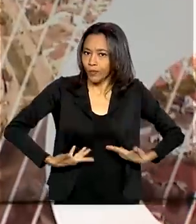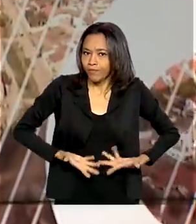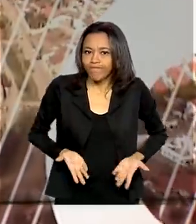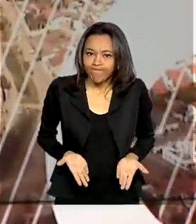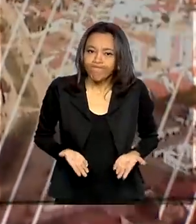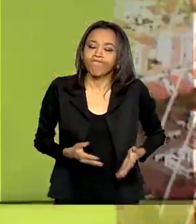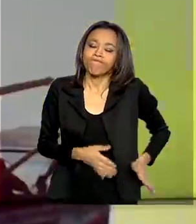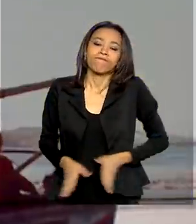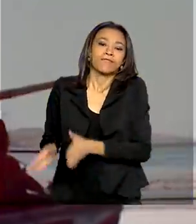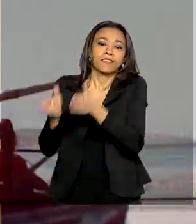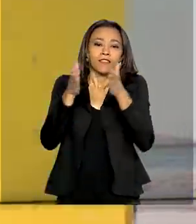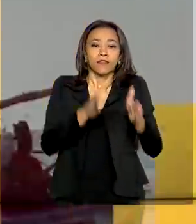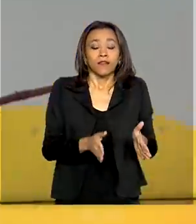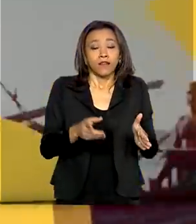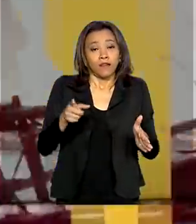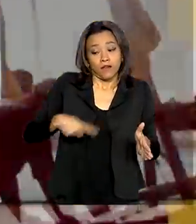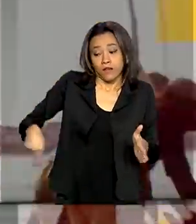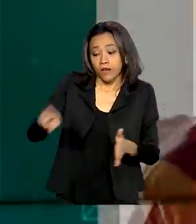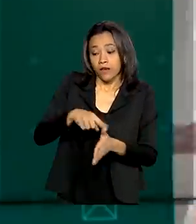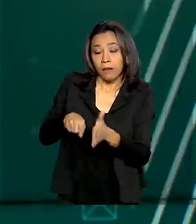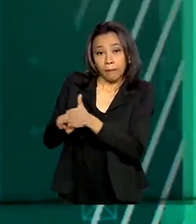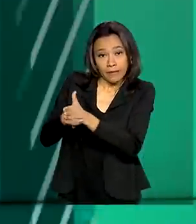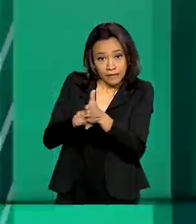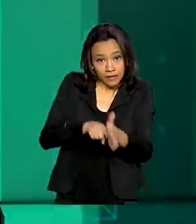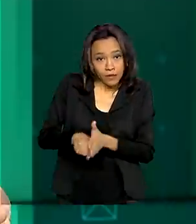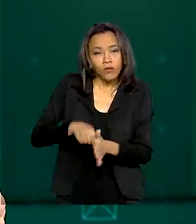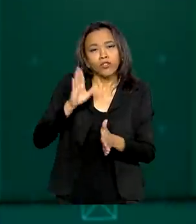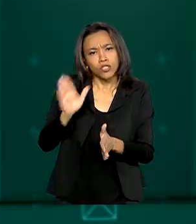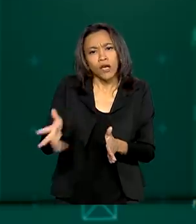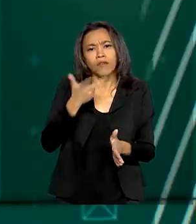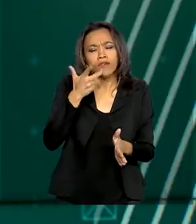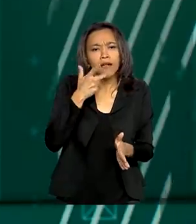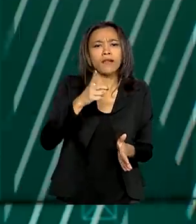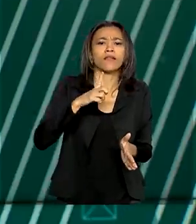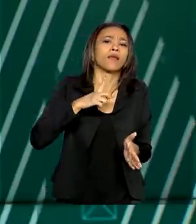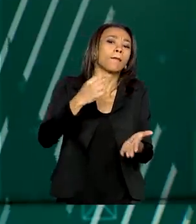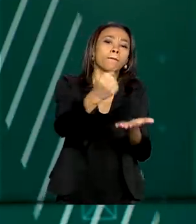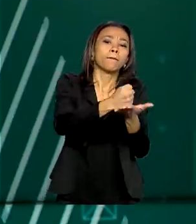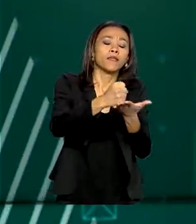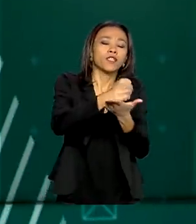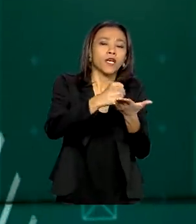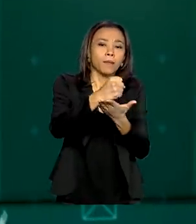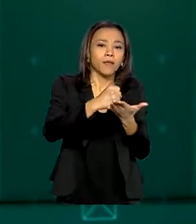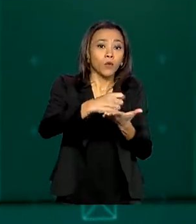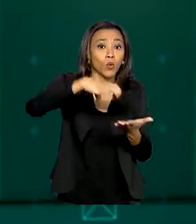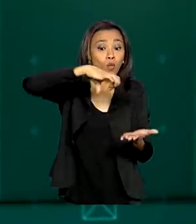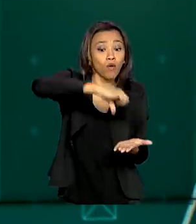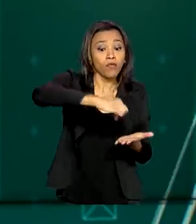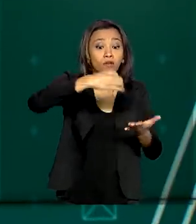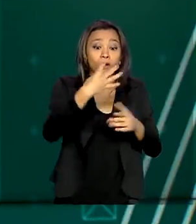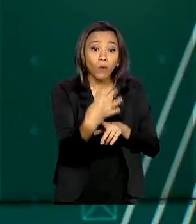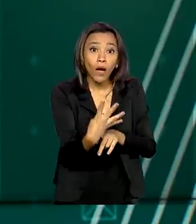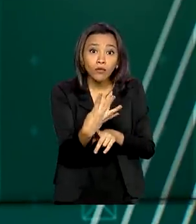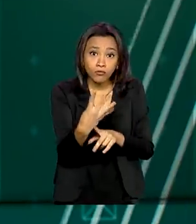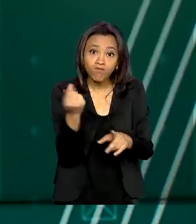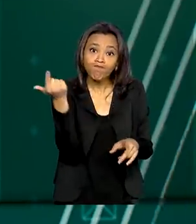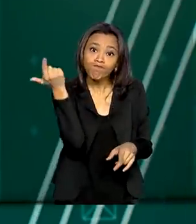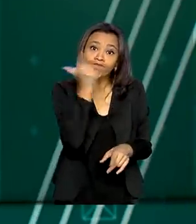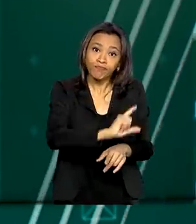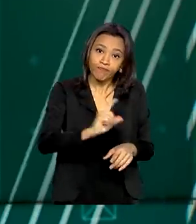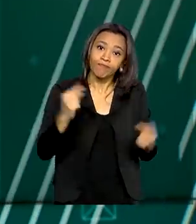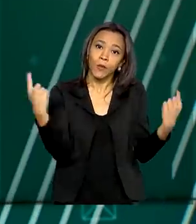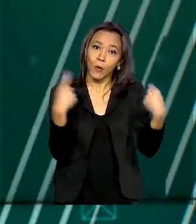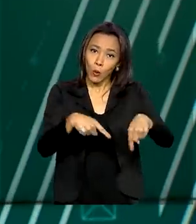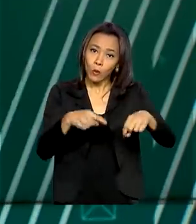Pesquisadores brasileiros analisam um medicamento já disponível no país com 94% de sucesso no combate a um